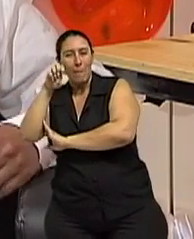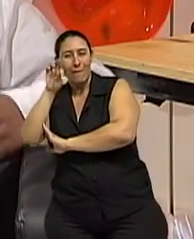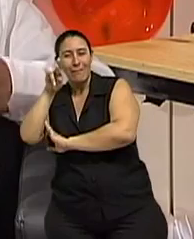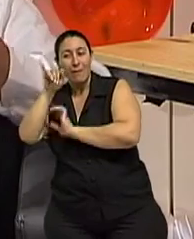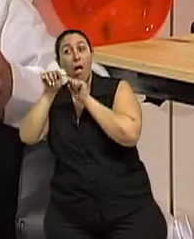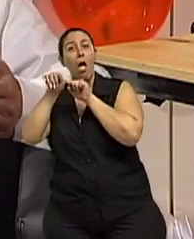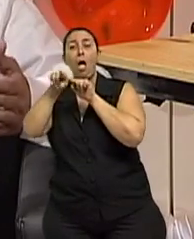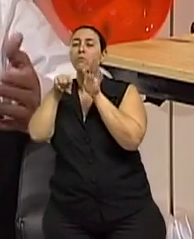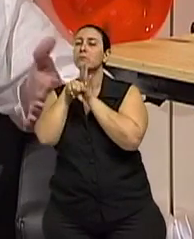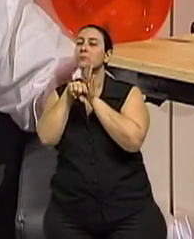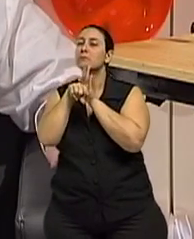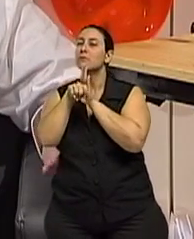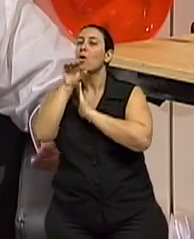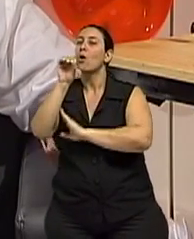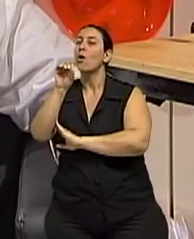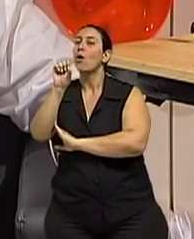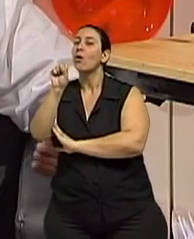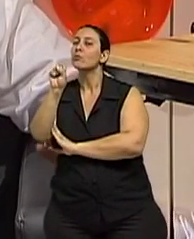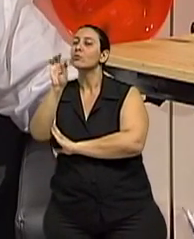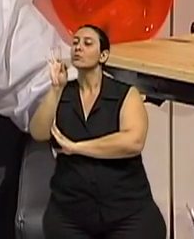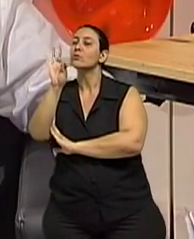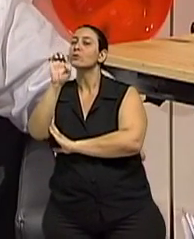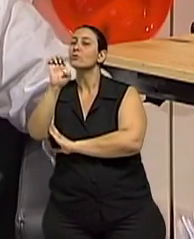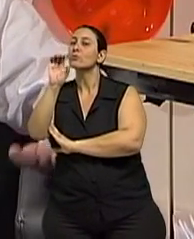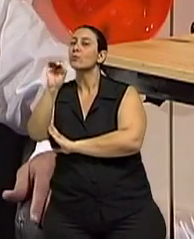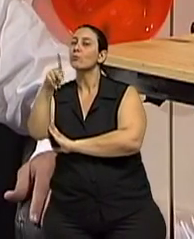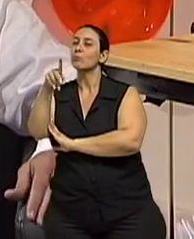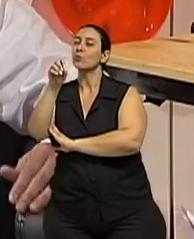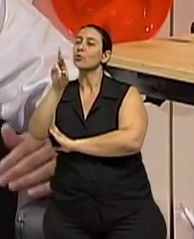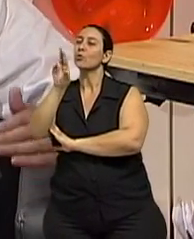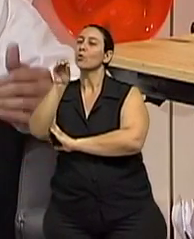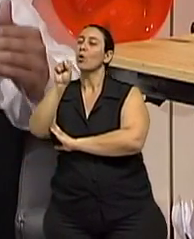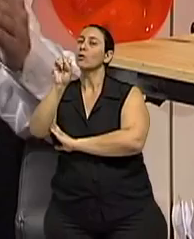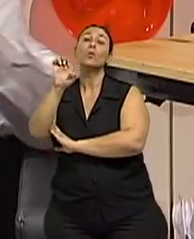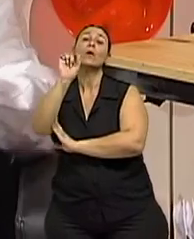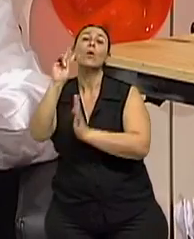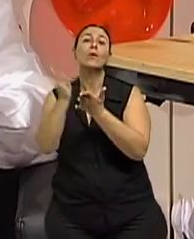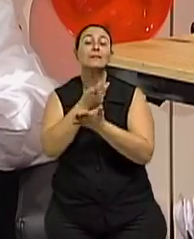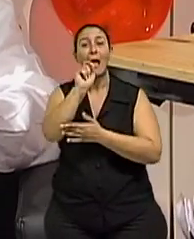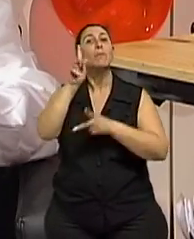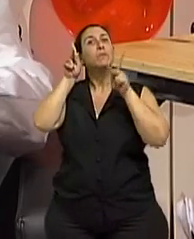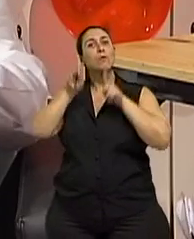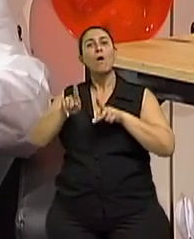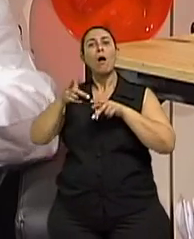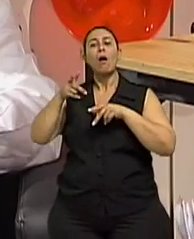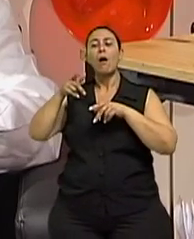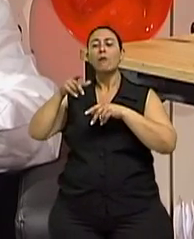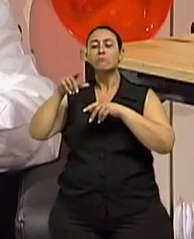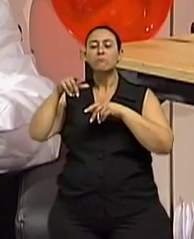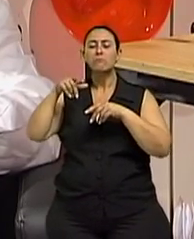Ele vai dar sintomas quando ele realmente tem uma fratura, cai, quebra, né. Agora, o problema da artrose não é na